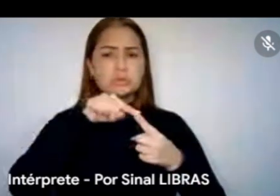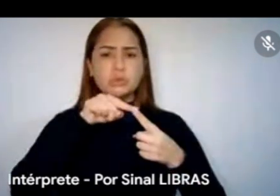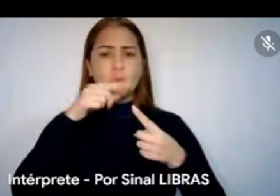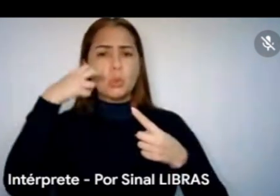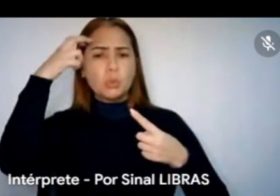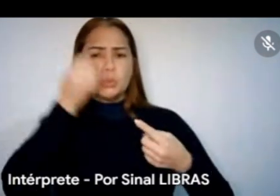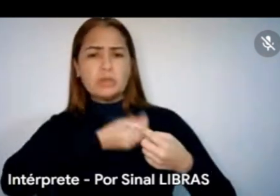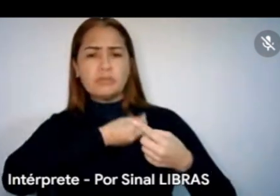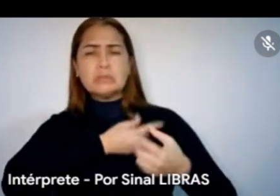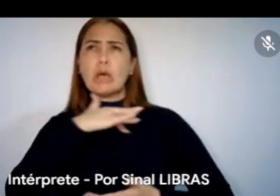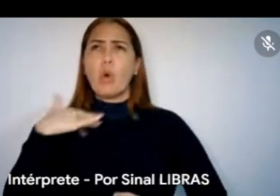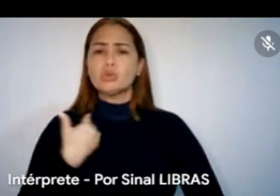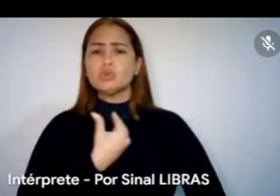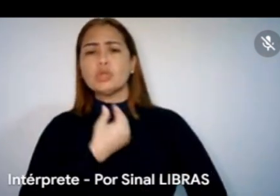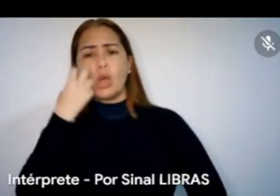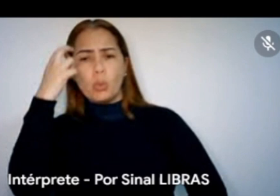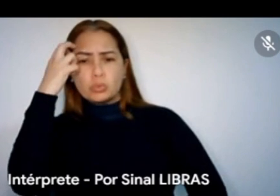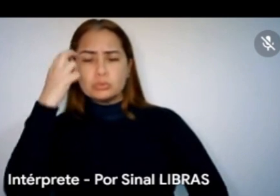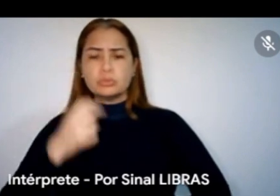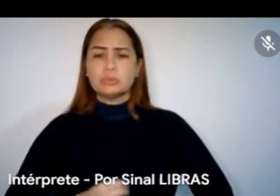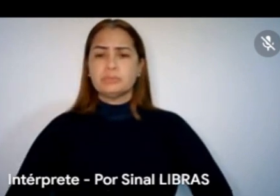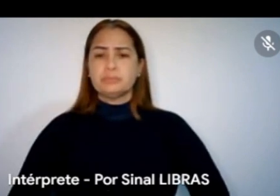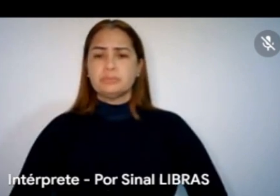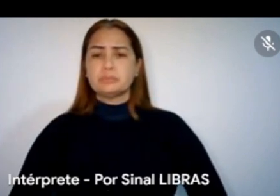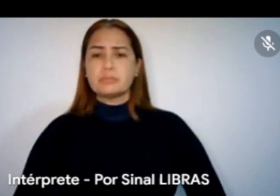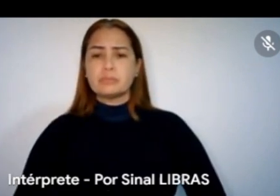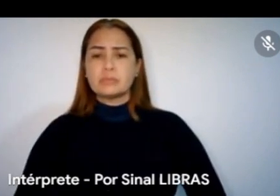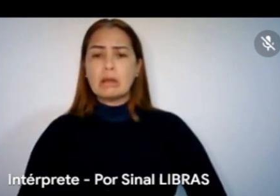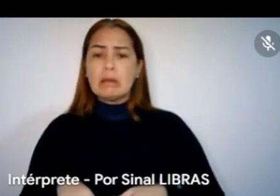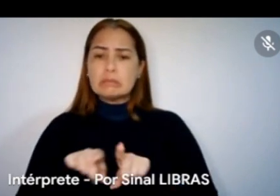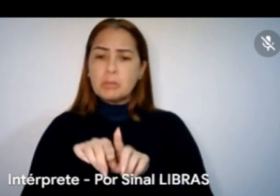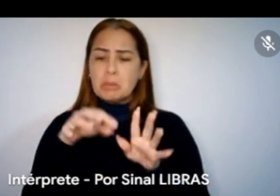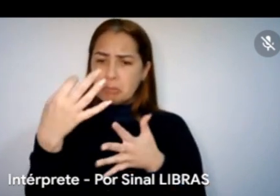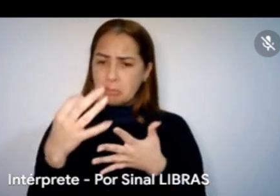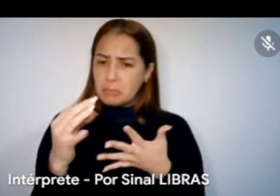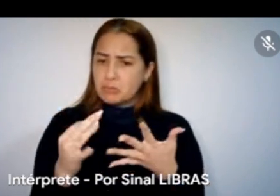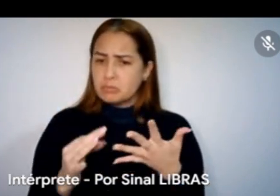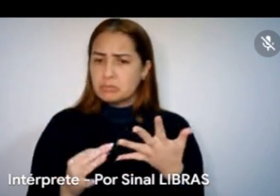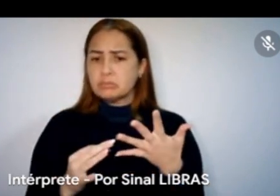Saúde e Cultura, enfim, tem essas especificidades também, a gente tem que ter em mente para estar pensando,